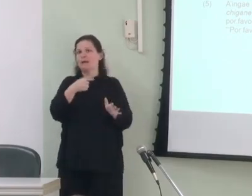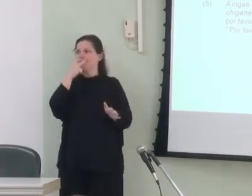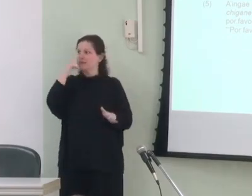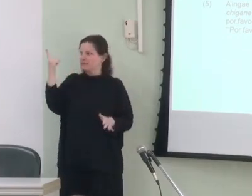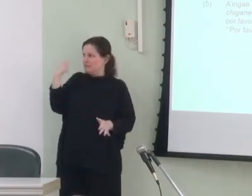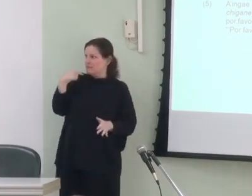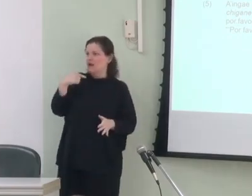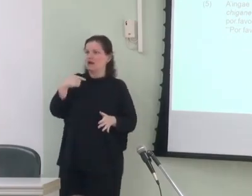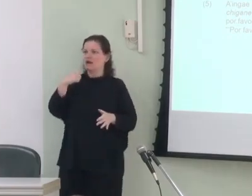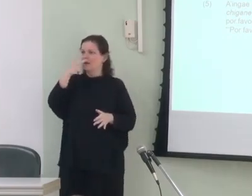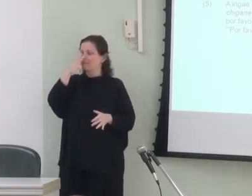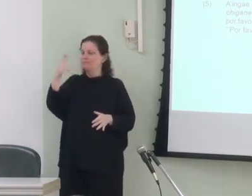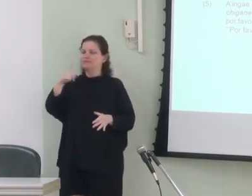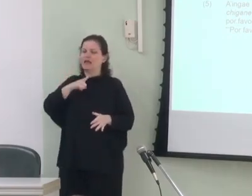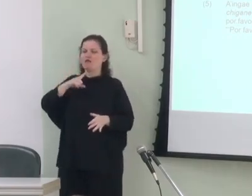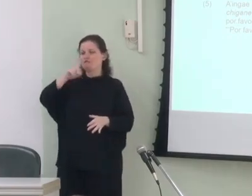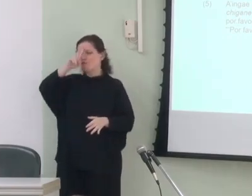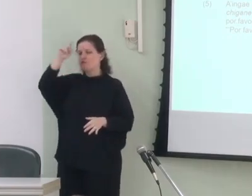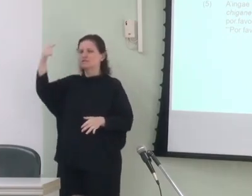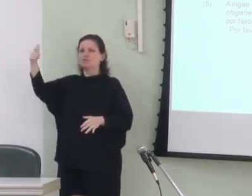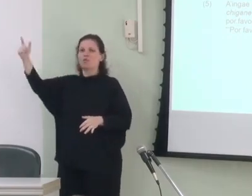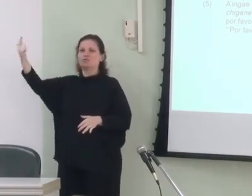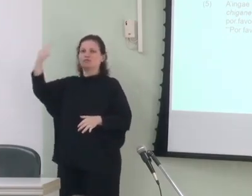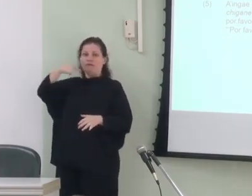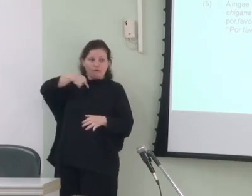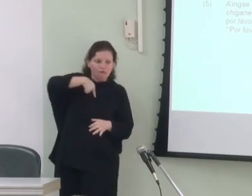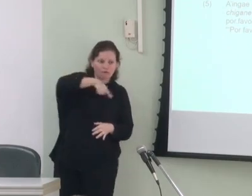portanto uma força ilocucionária do outro falante